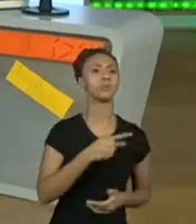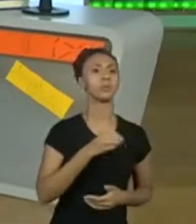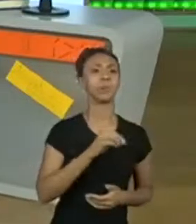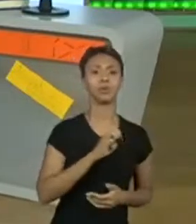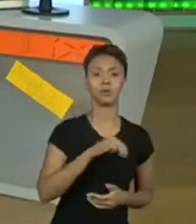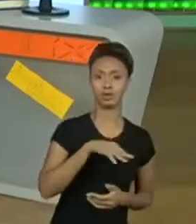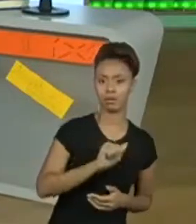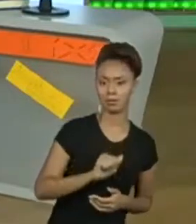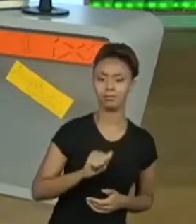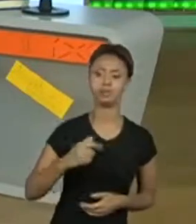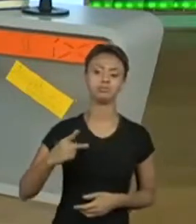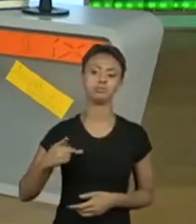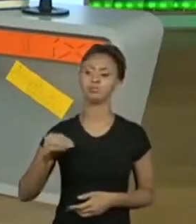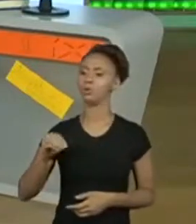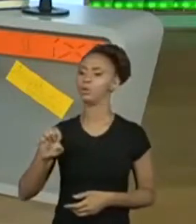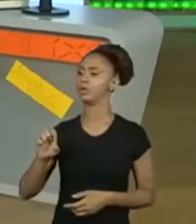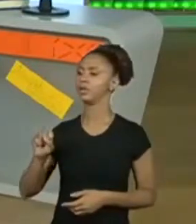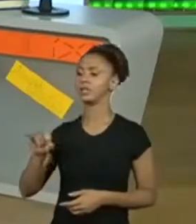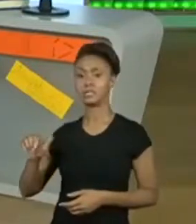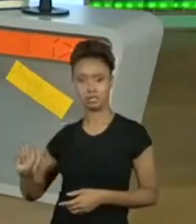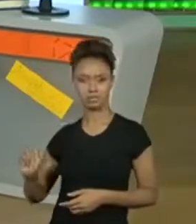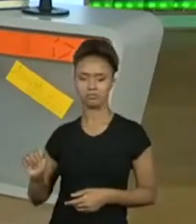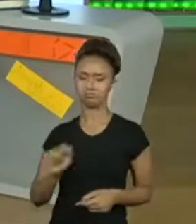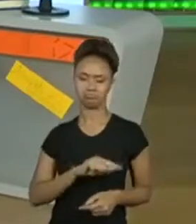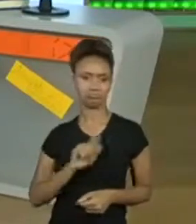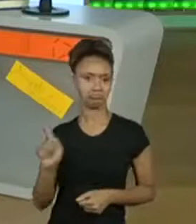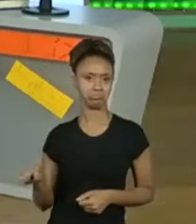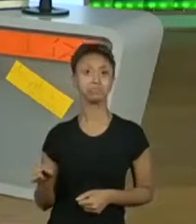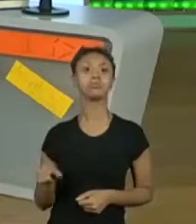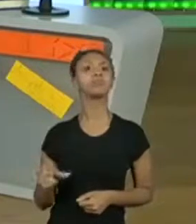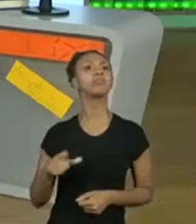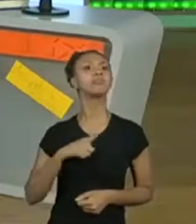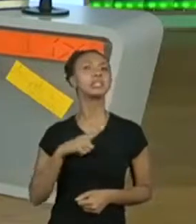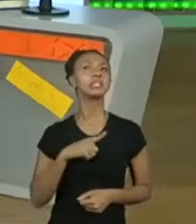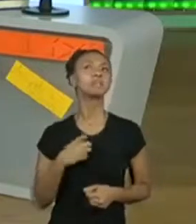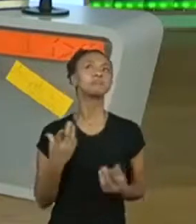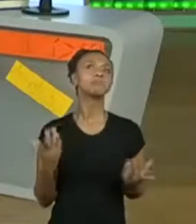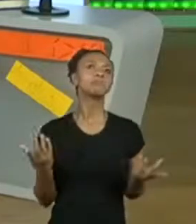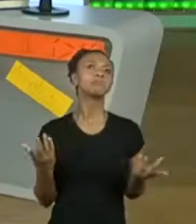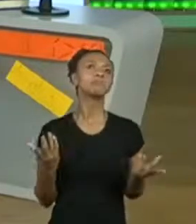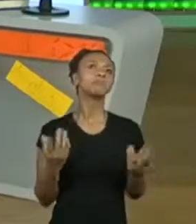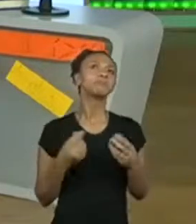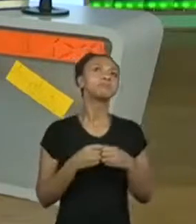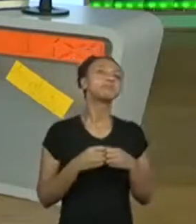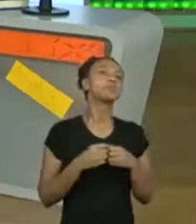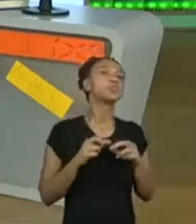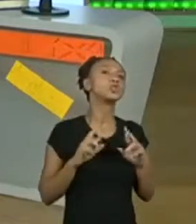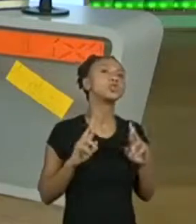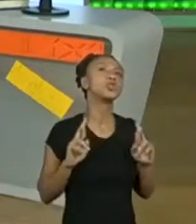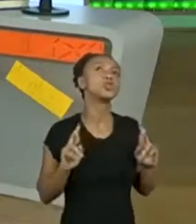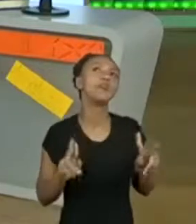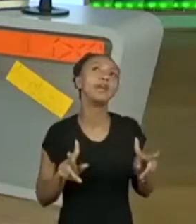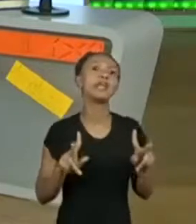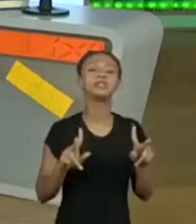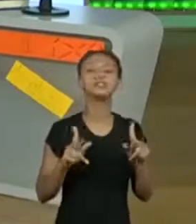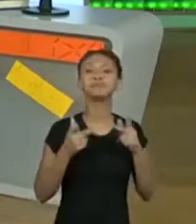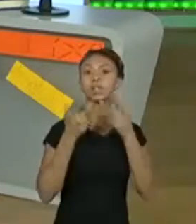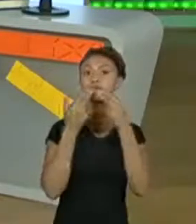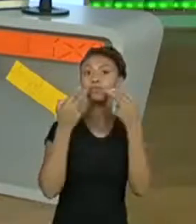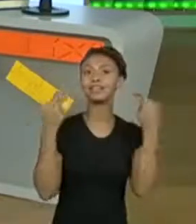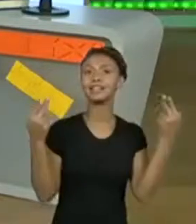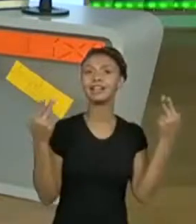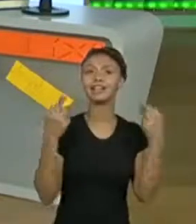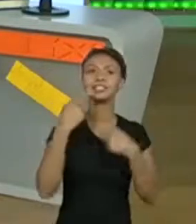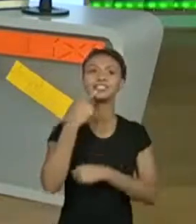formato, ele também veio com uma novidade, não tão, vamos dizer assim, para a